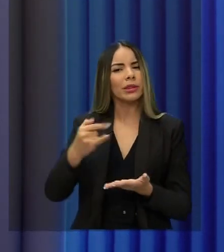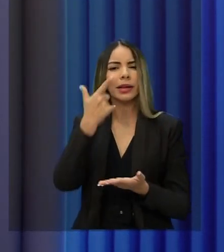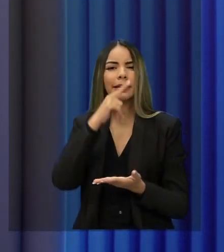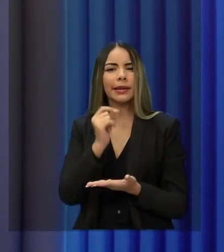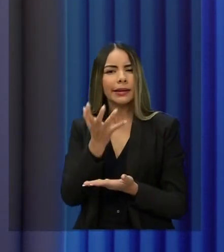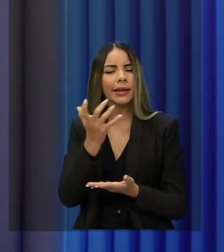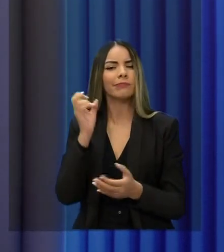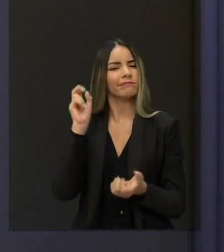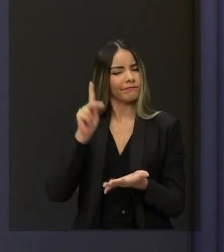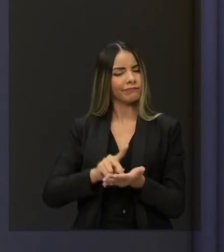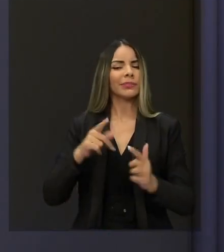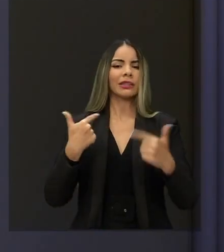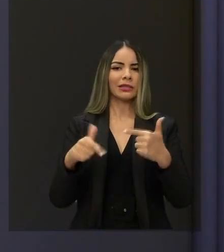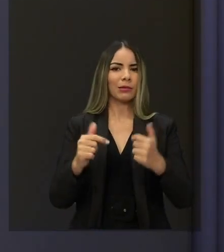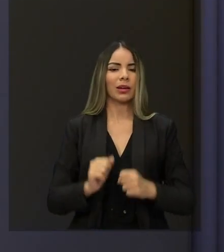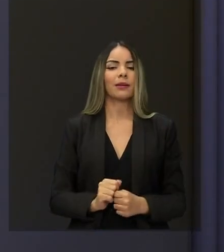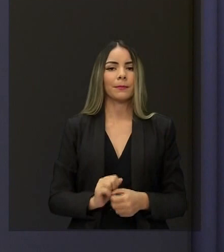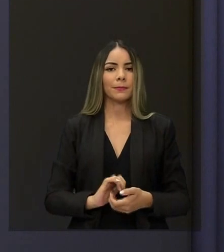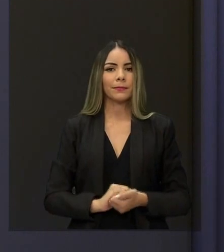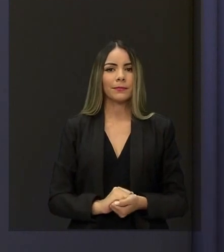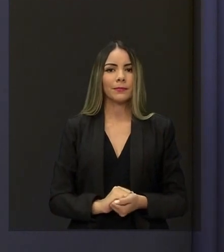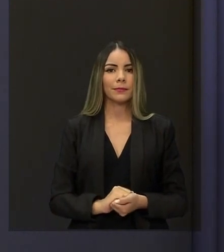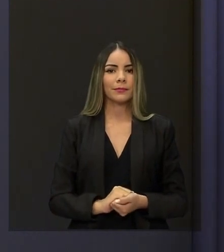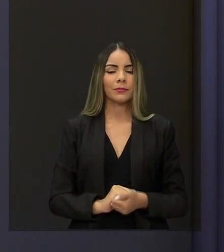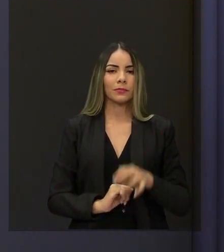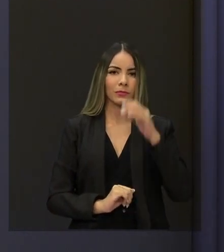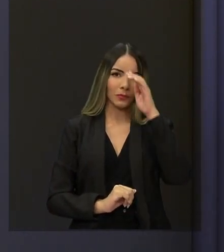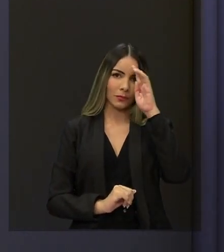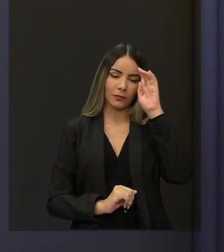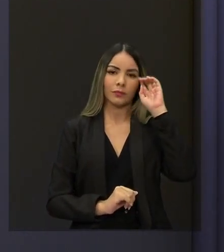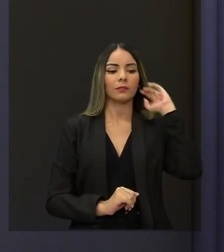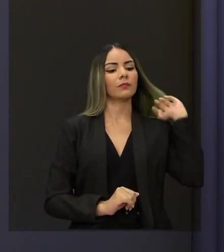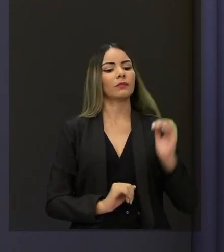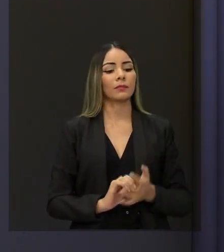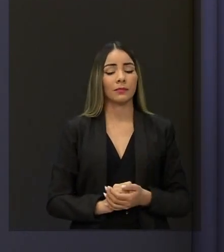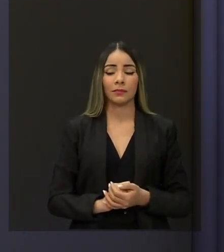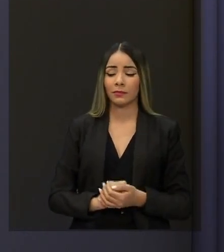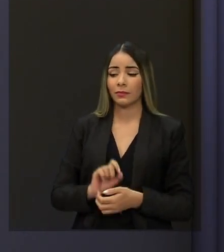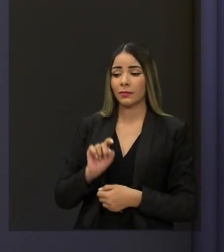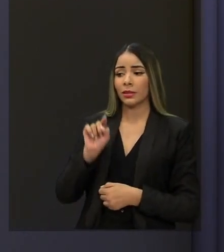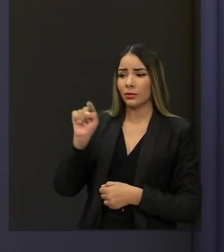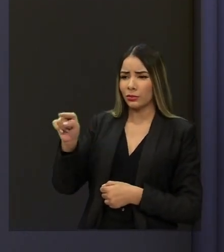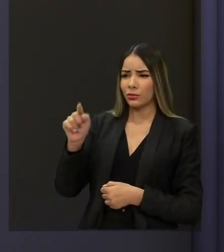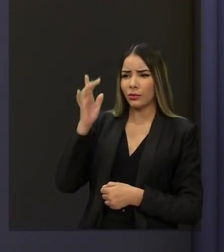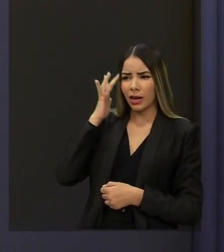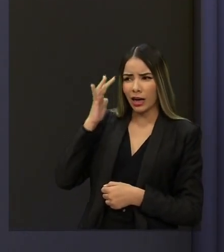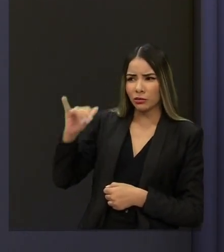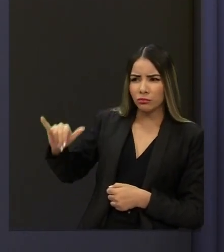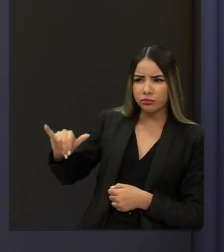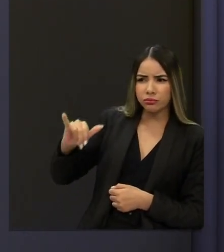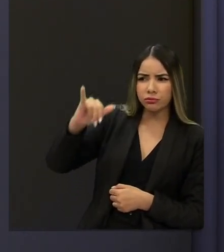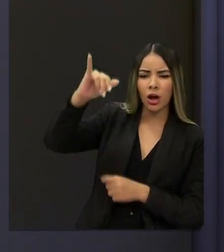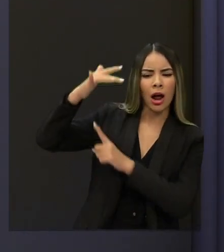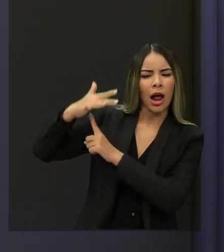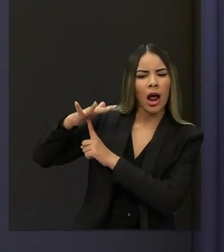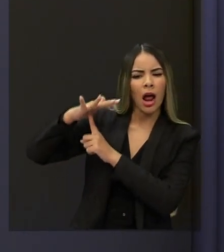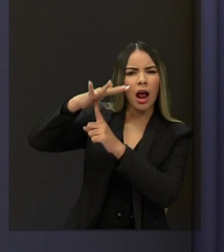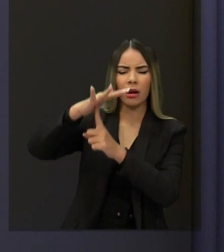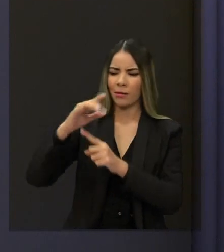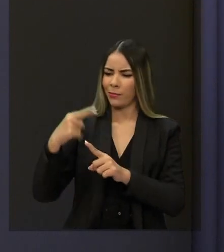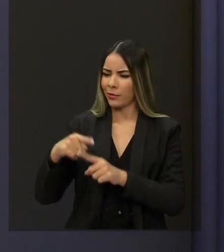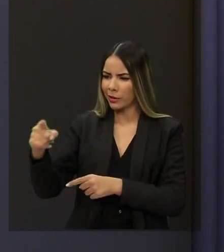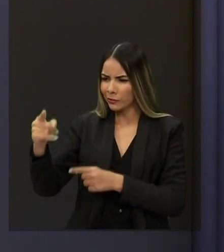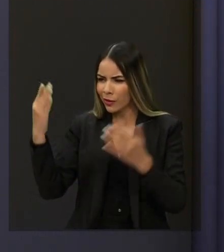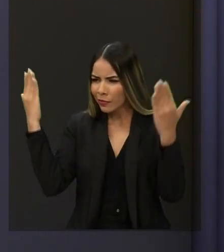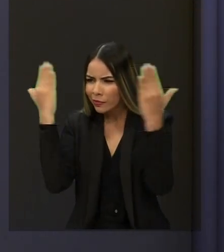não simplesmente gastar dinheiro Tempo, candidato? O candidato talvez esteja andando de avião ou de helicóptero por aí, porque ele não vê as estradas